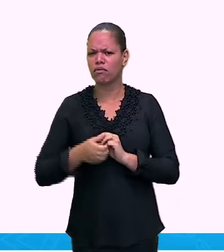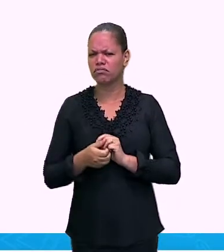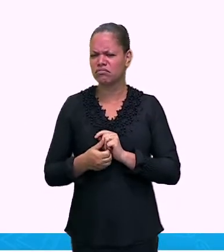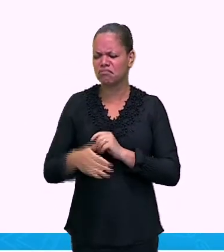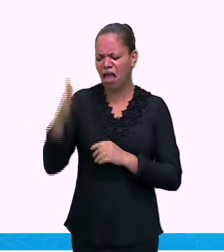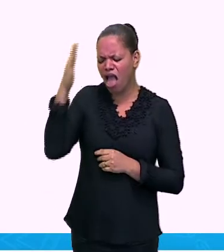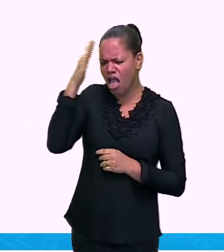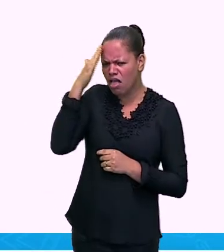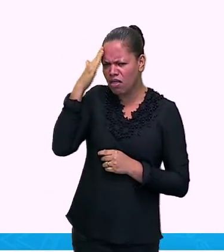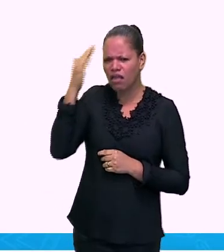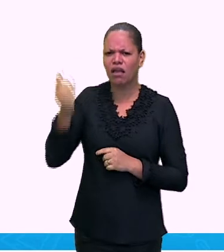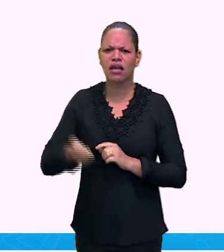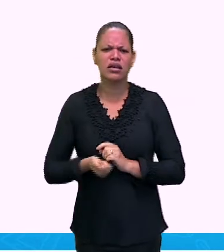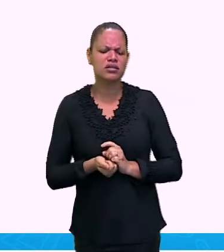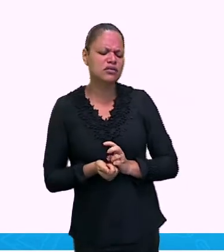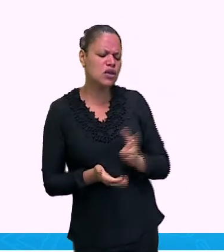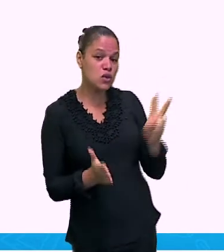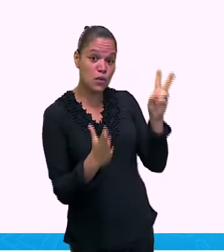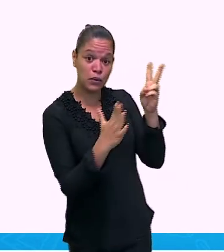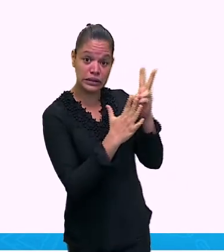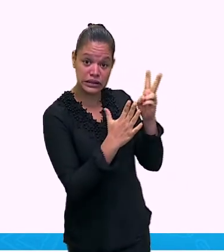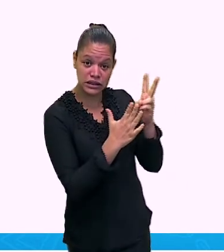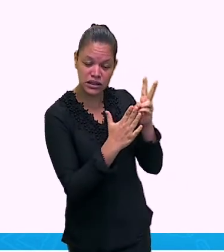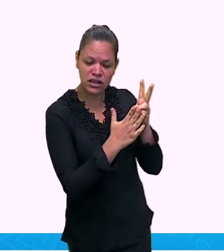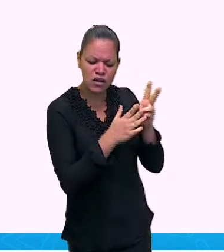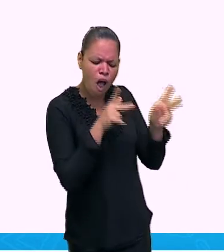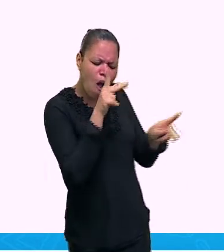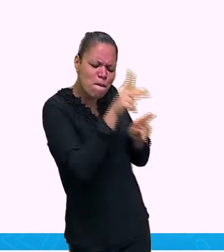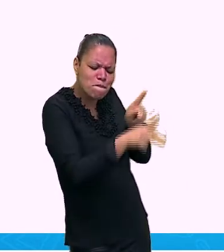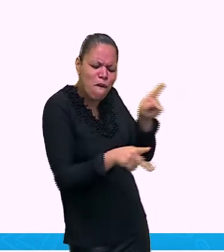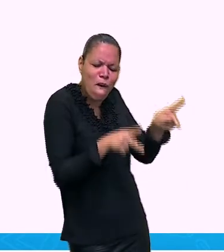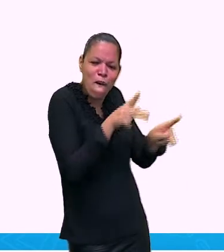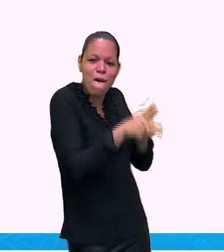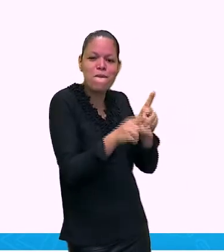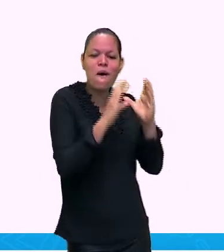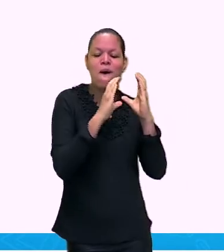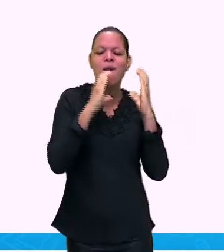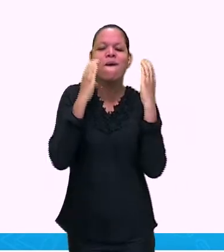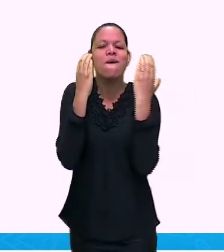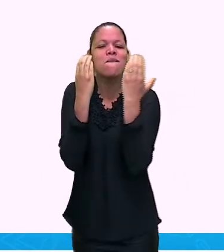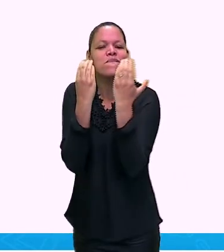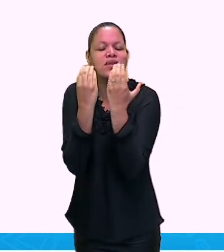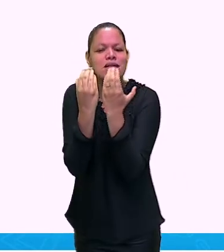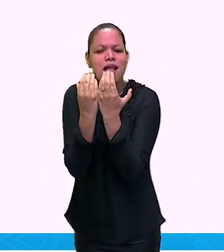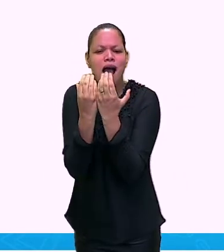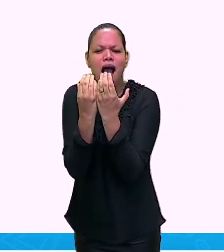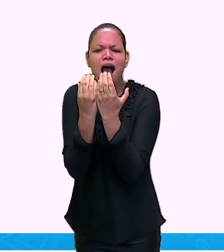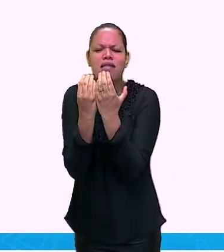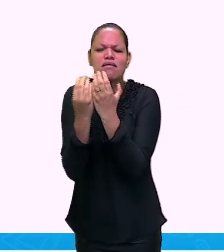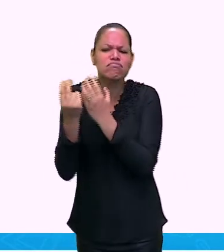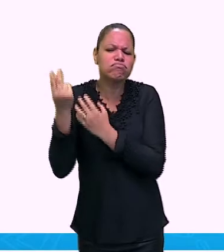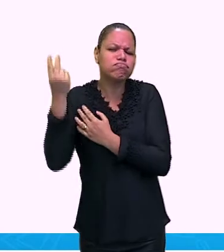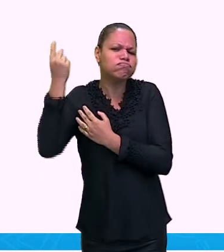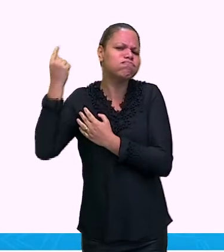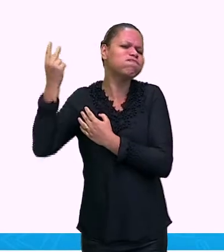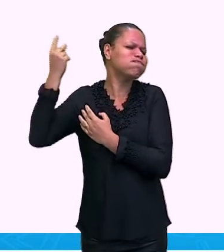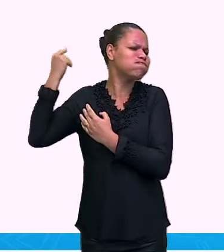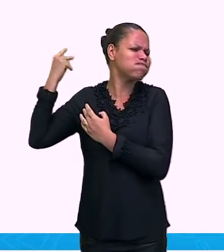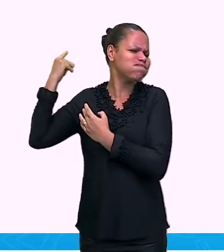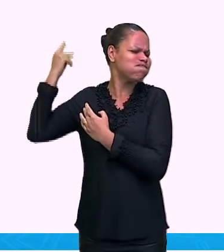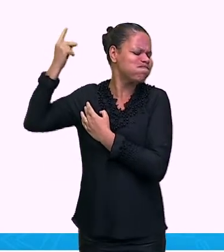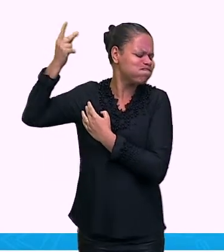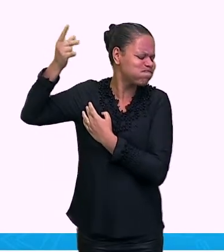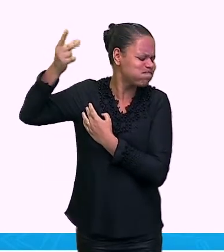entende os índios como os povos e comunidades que possuem uma ligação histórica com